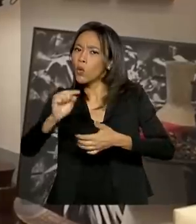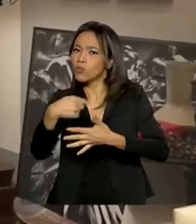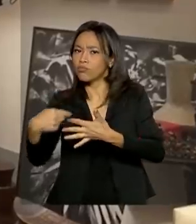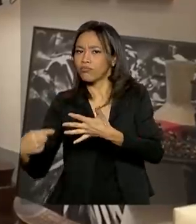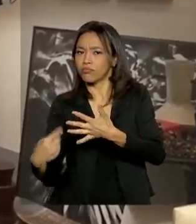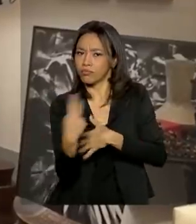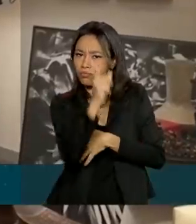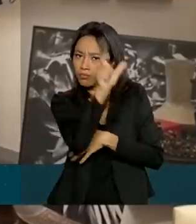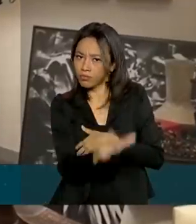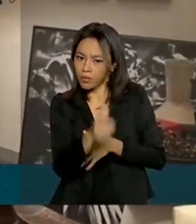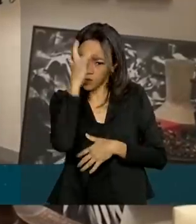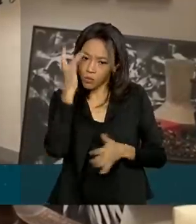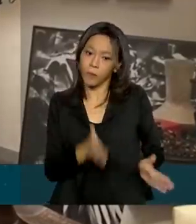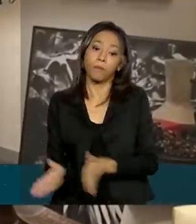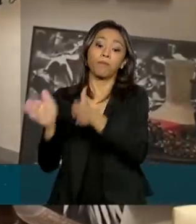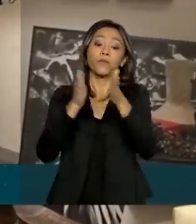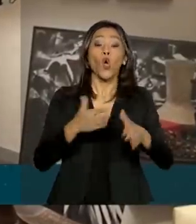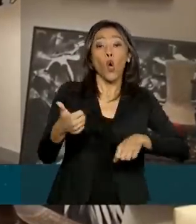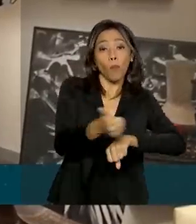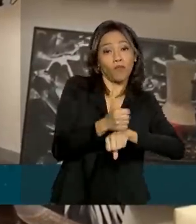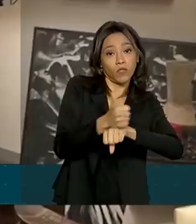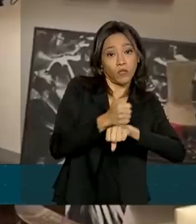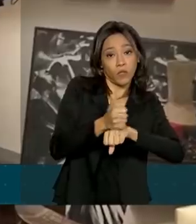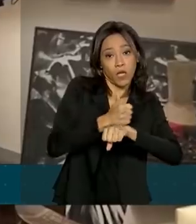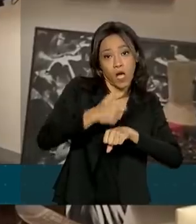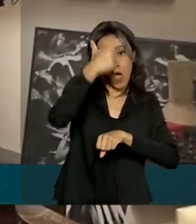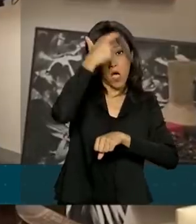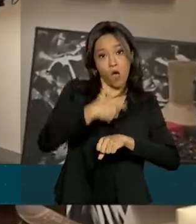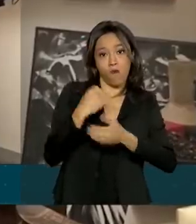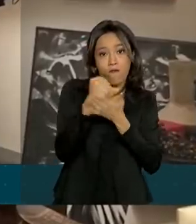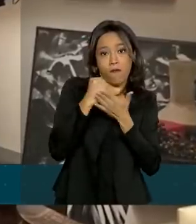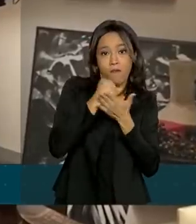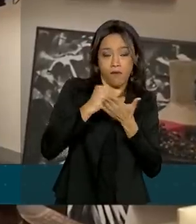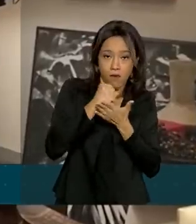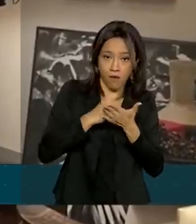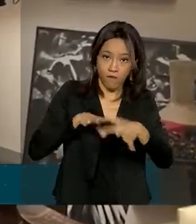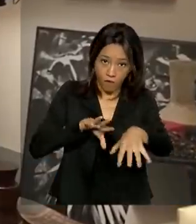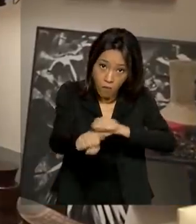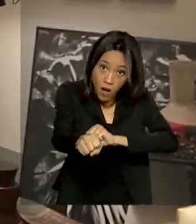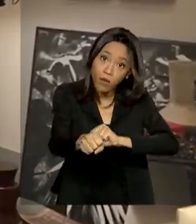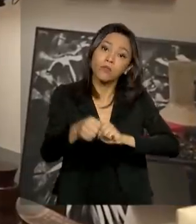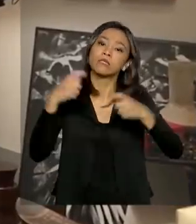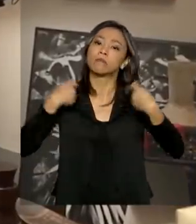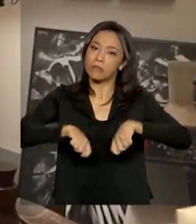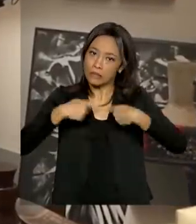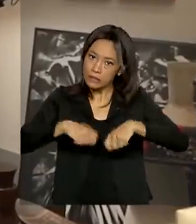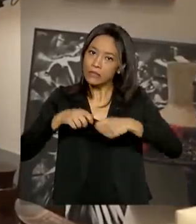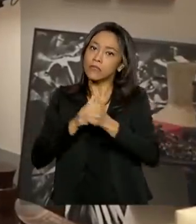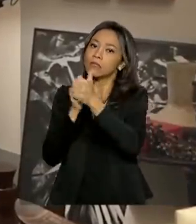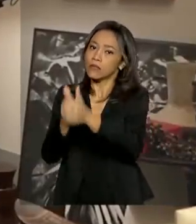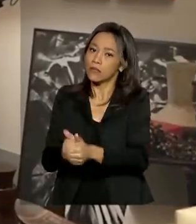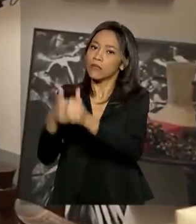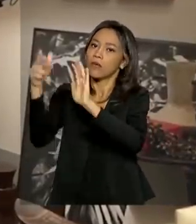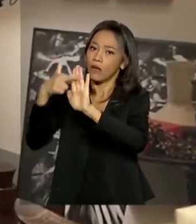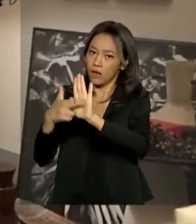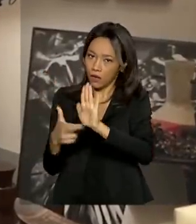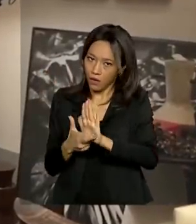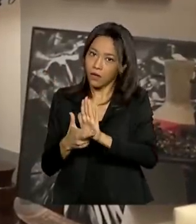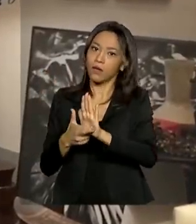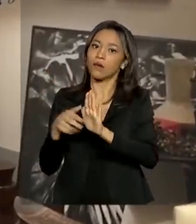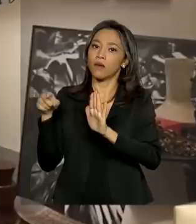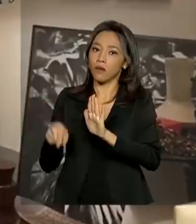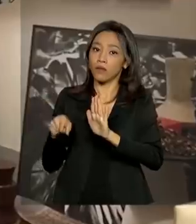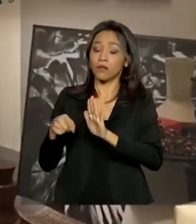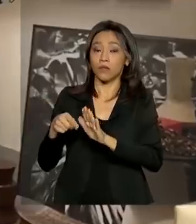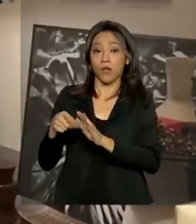farmacêutico é o profissional responsável por realizar o teste nas farmácias e deve seguir protocolos já previstos pelo próprio